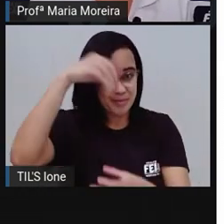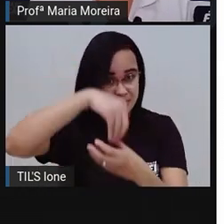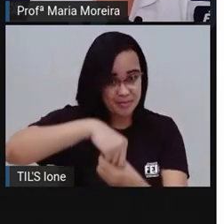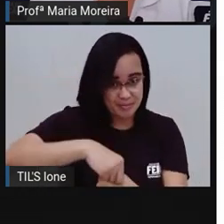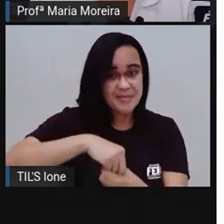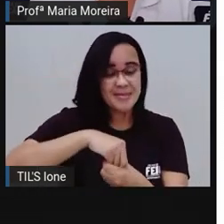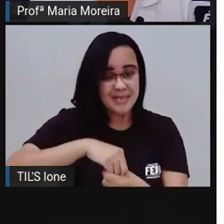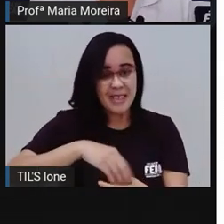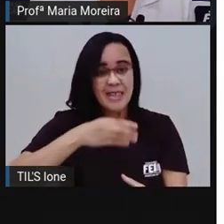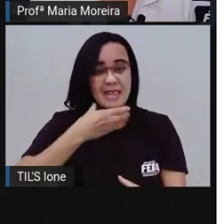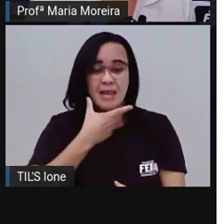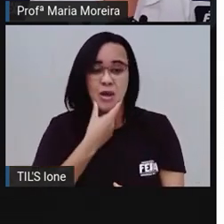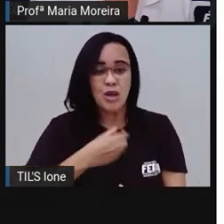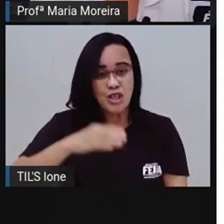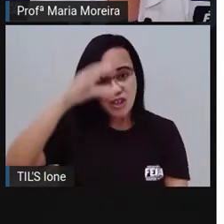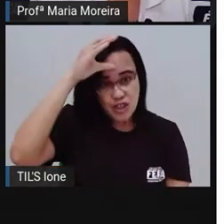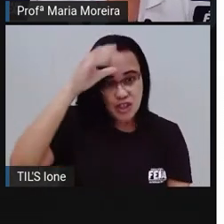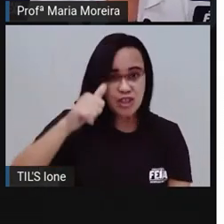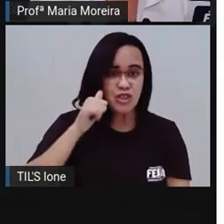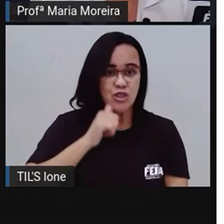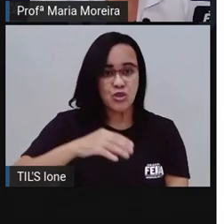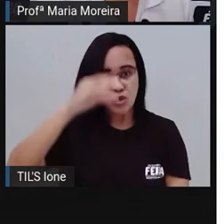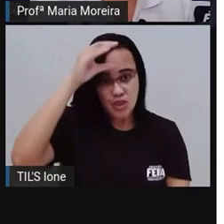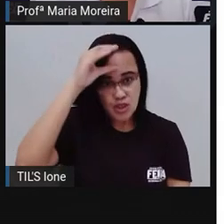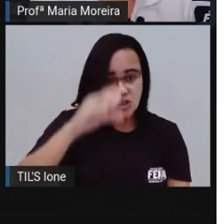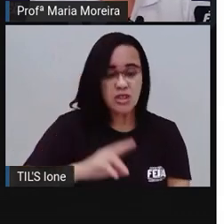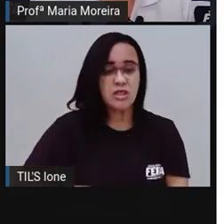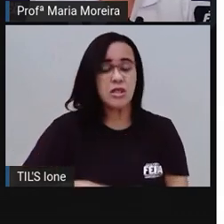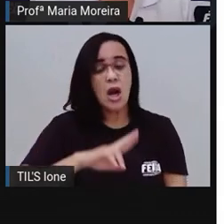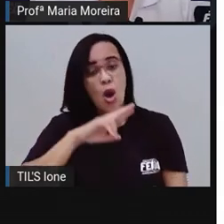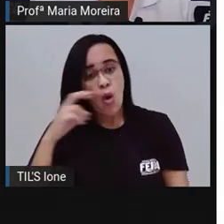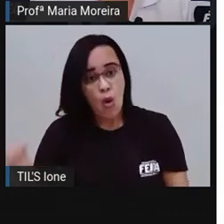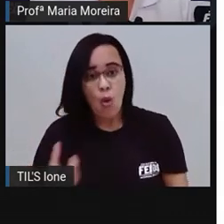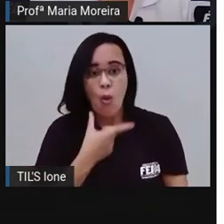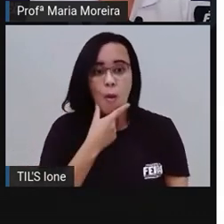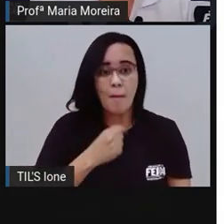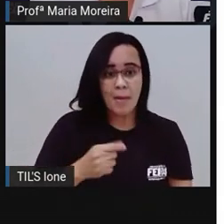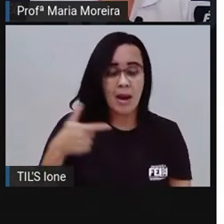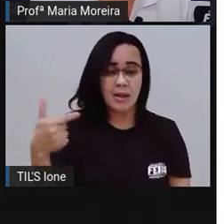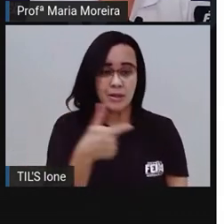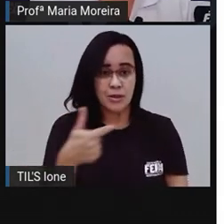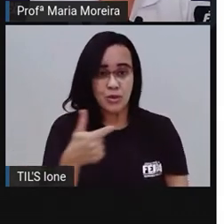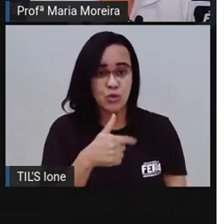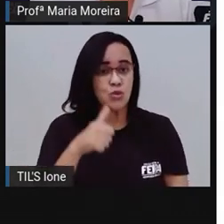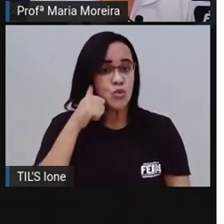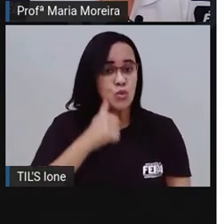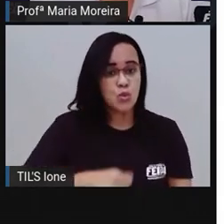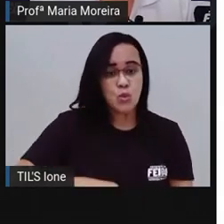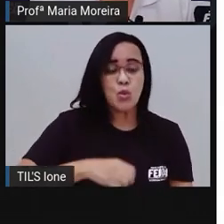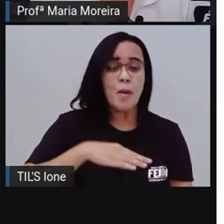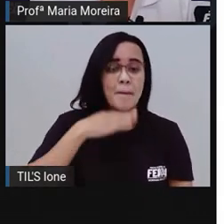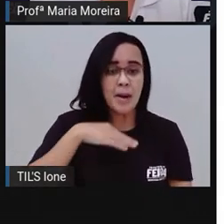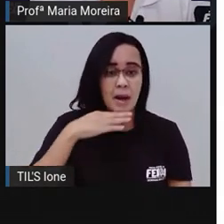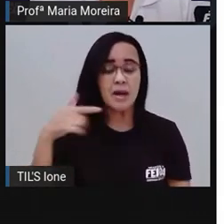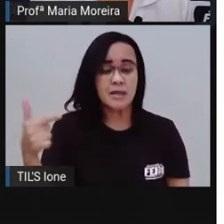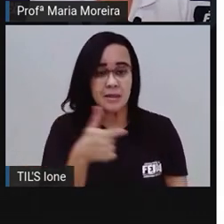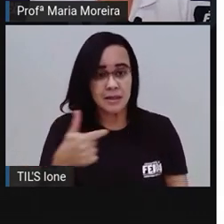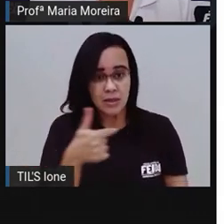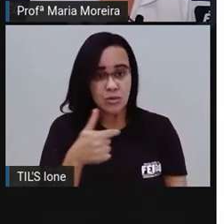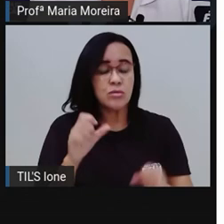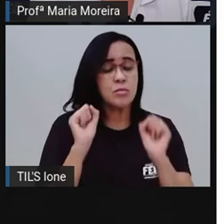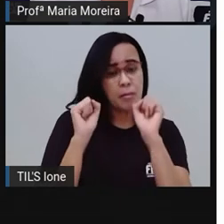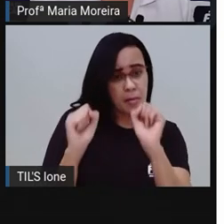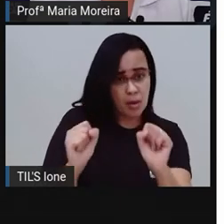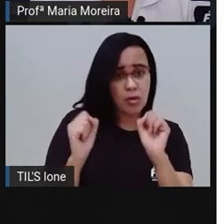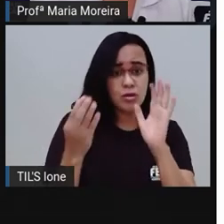padrasto, por exemplo. Mas algumas pessoas, embora, né, importantes em nossa família, não fazem parte, né,